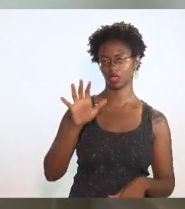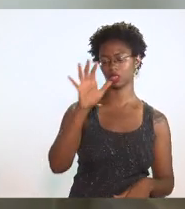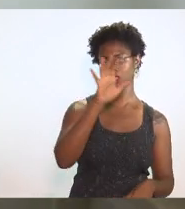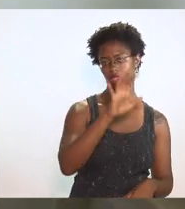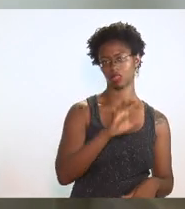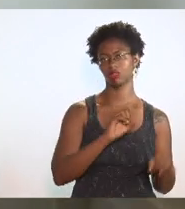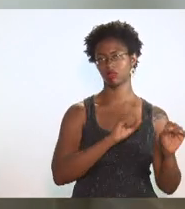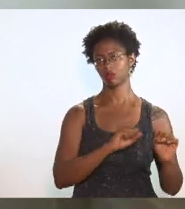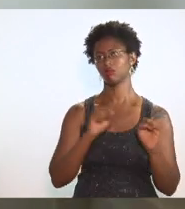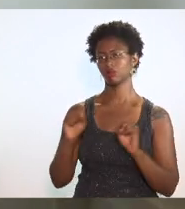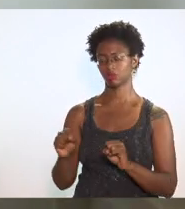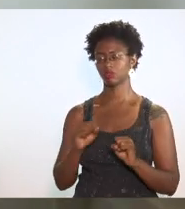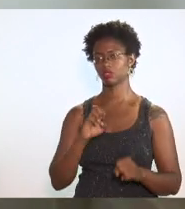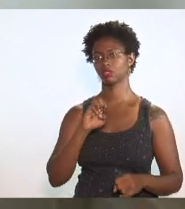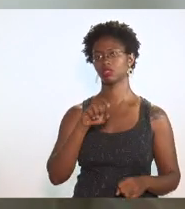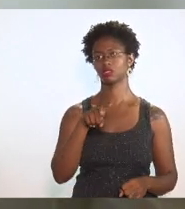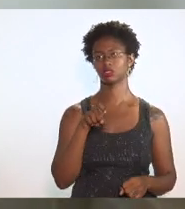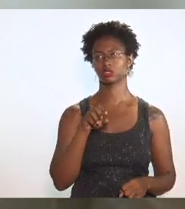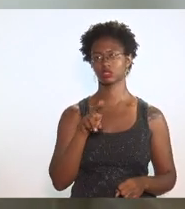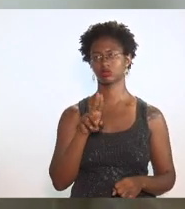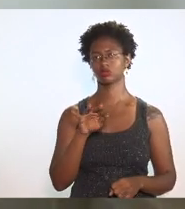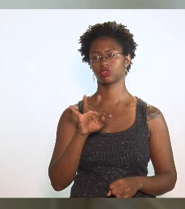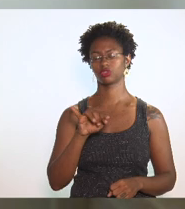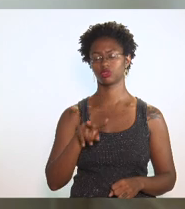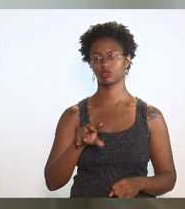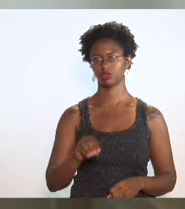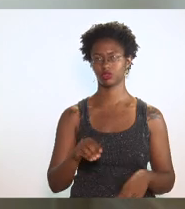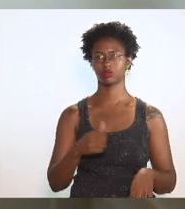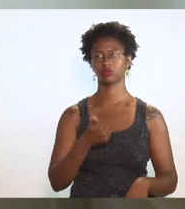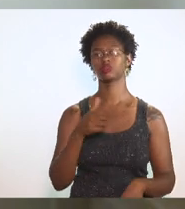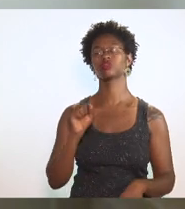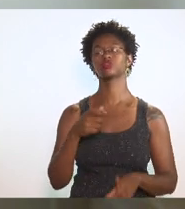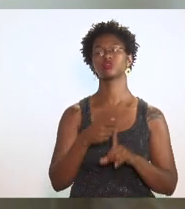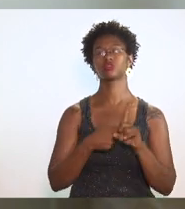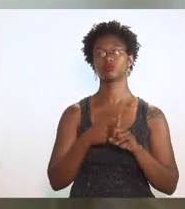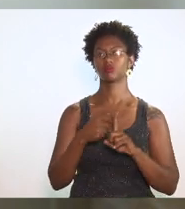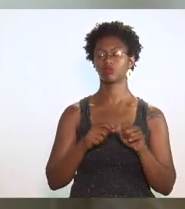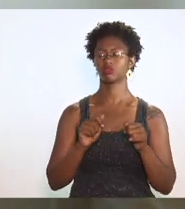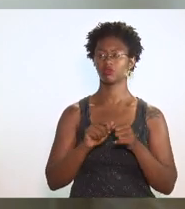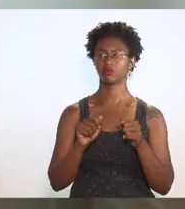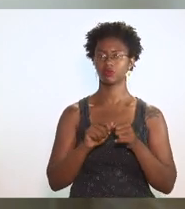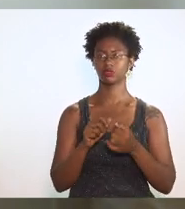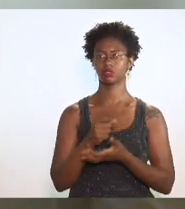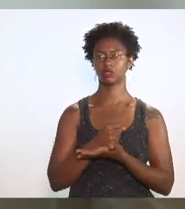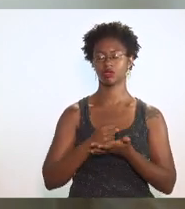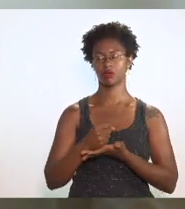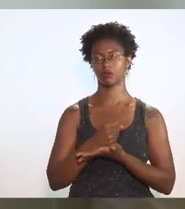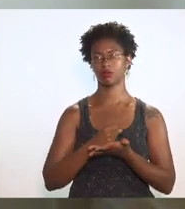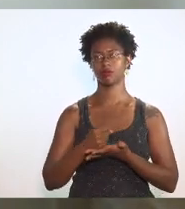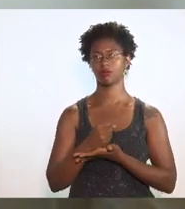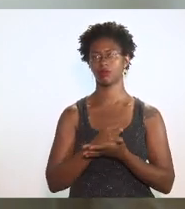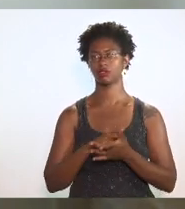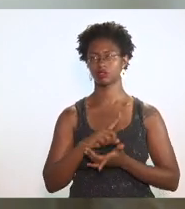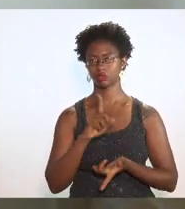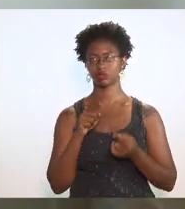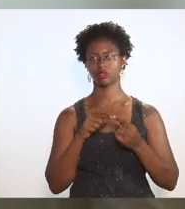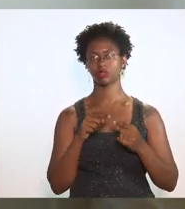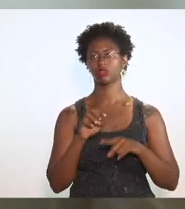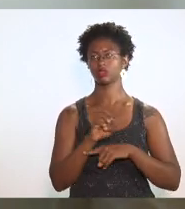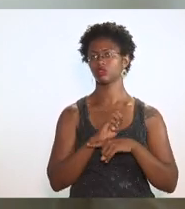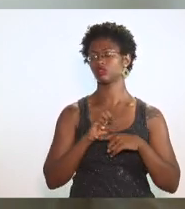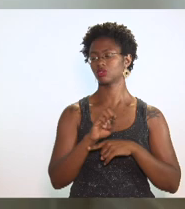executivo, para em 18 meses produzir uma grande matriz em sumo produto do Estado, para